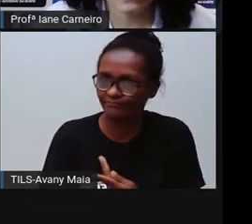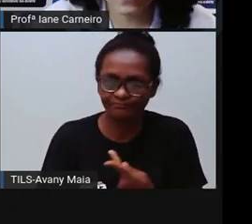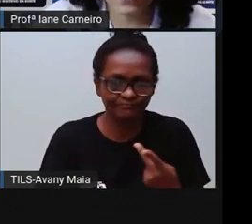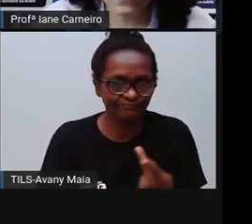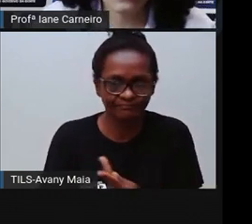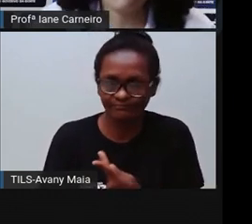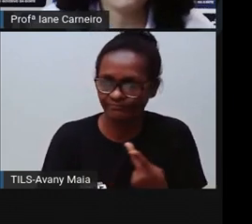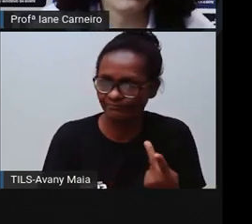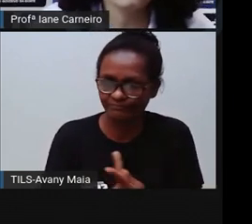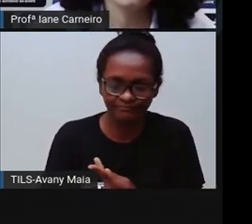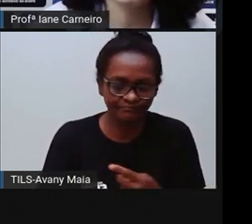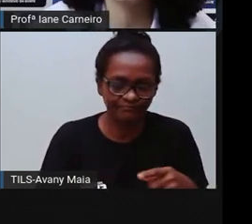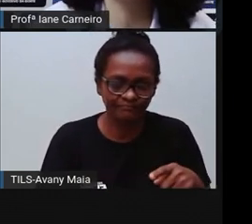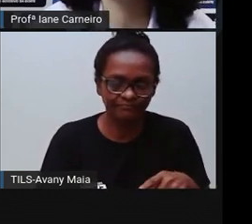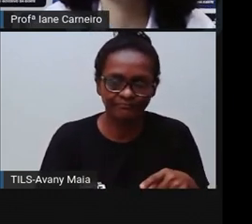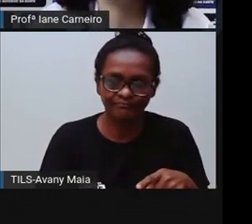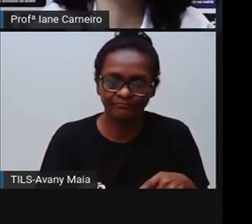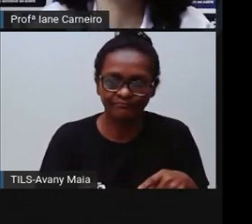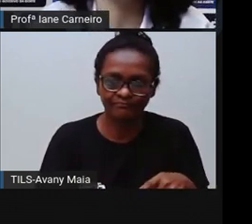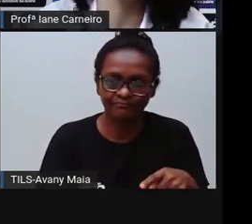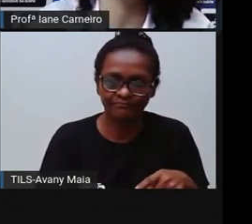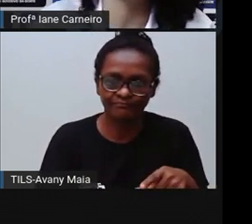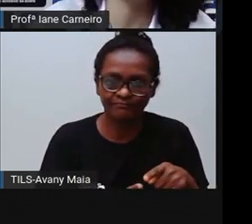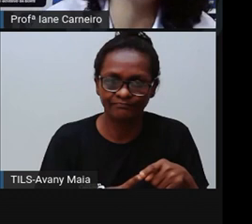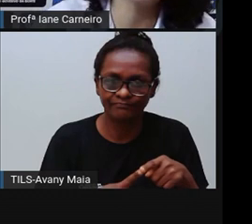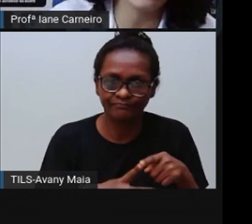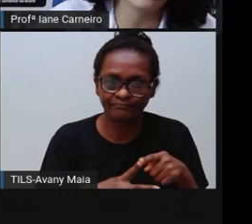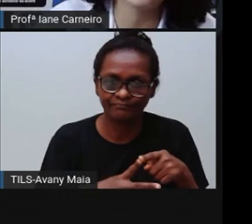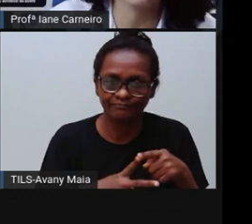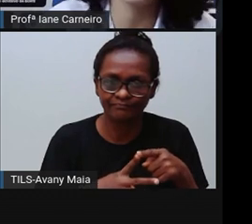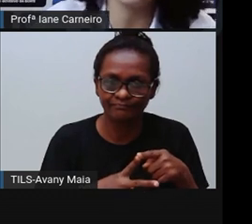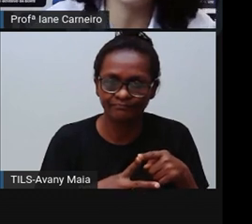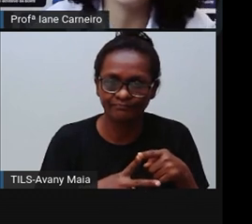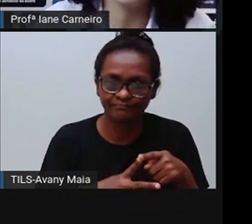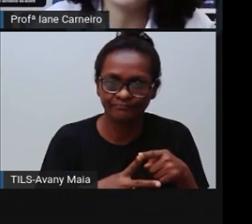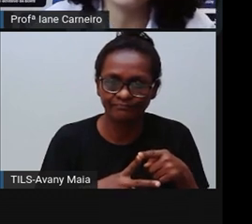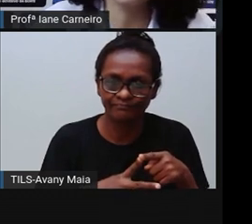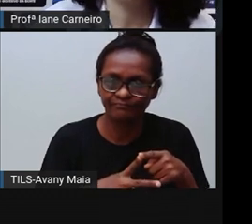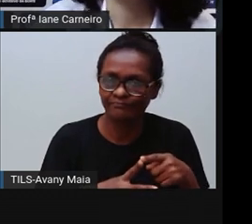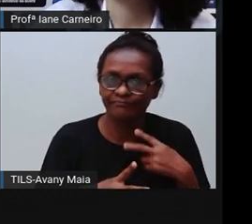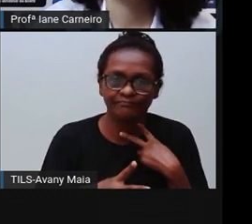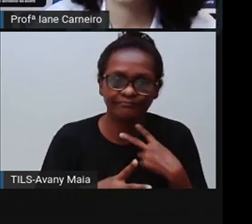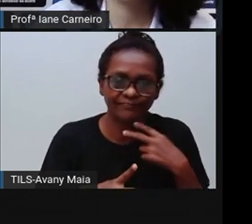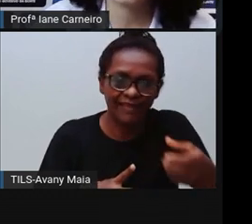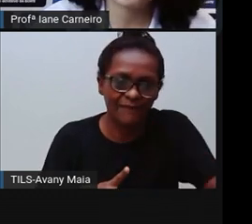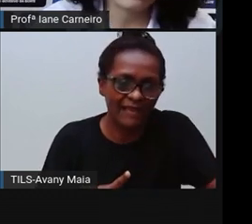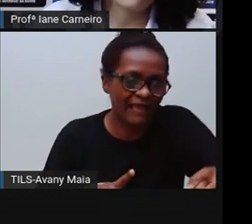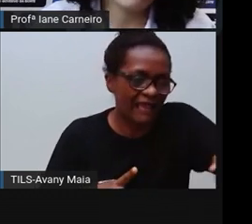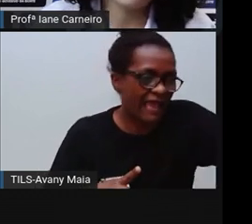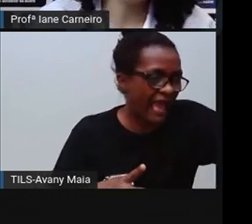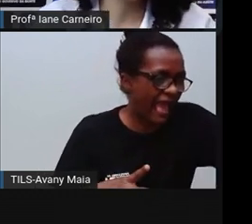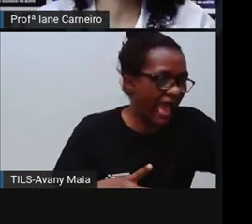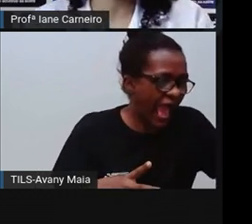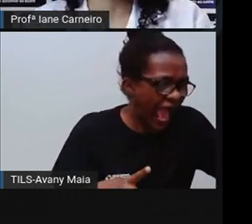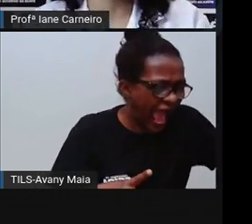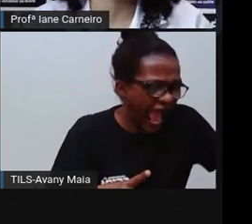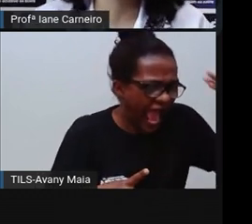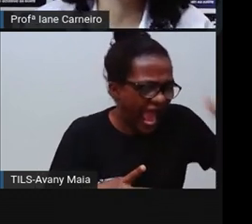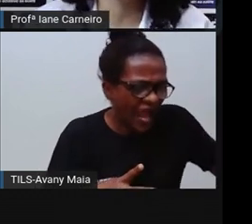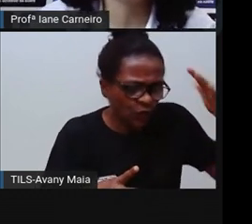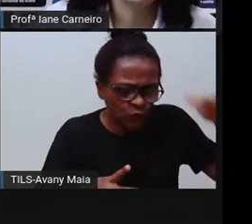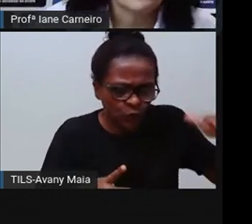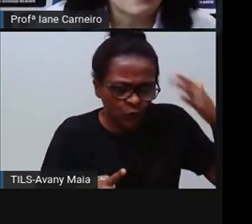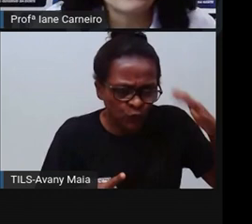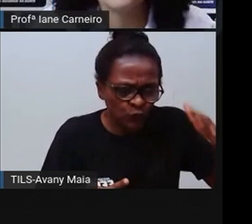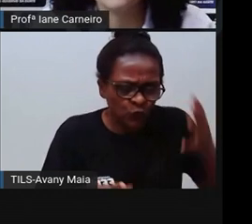Criança não pode mexer no fogão, não pode pegar panela, ó, que está no fogão. esse cabo aqui, quando ele estiver para fora, tem que